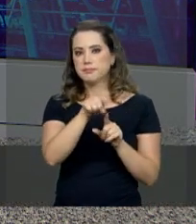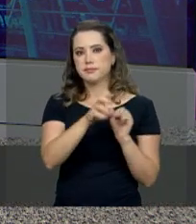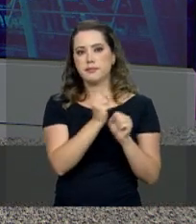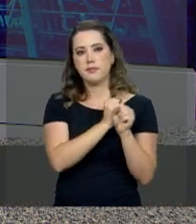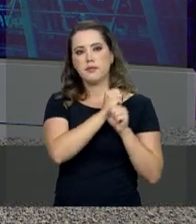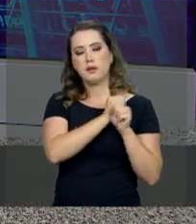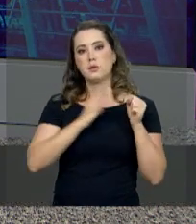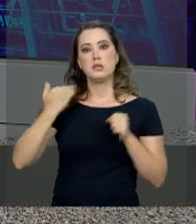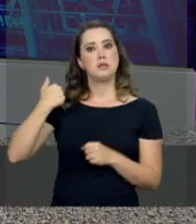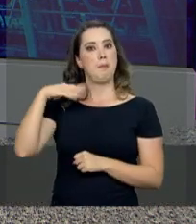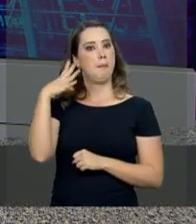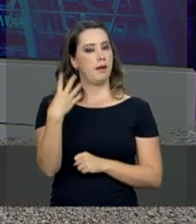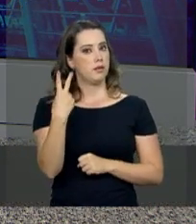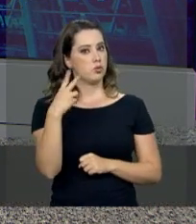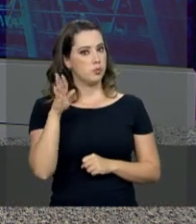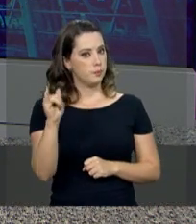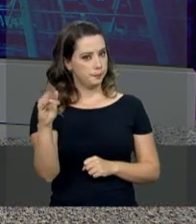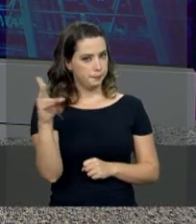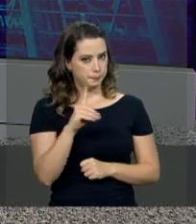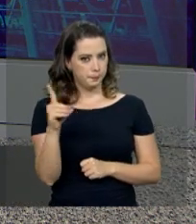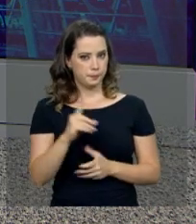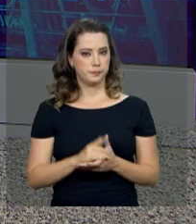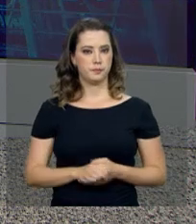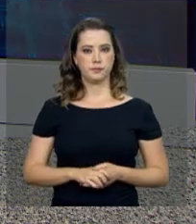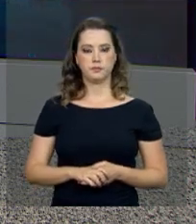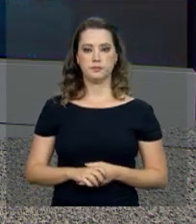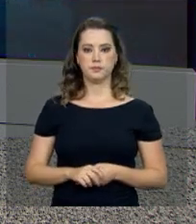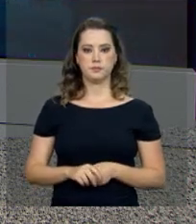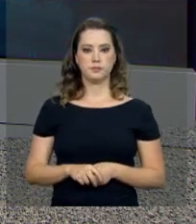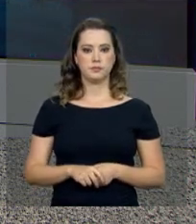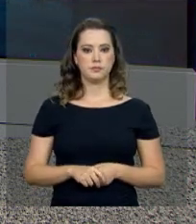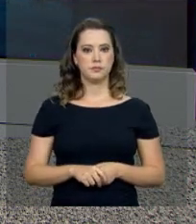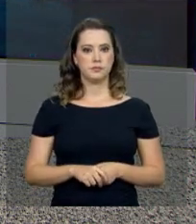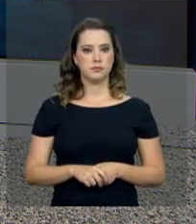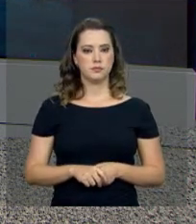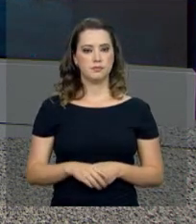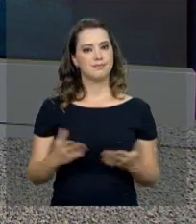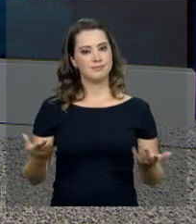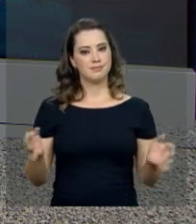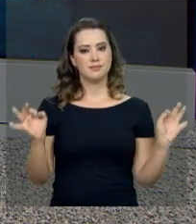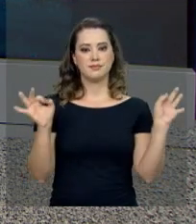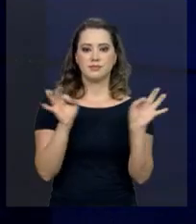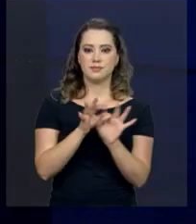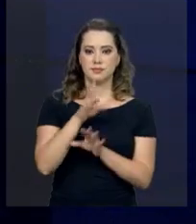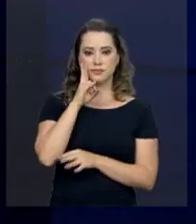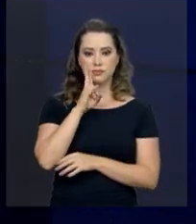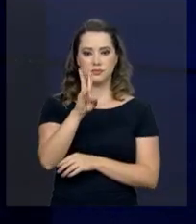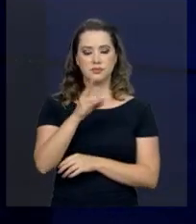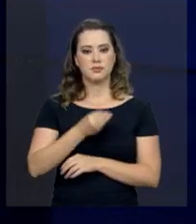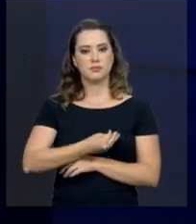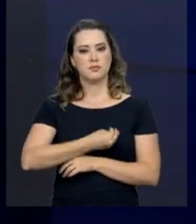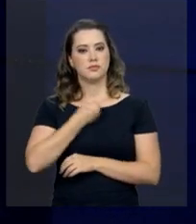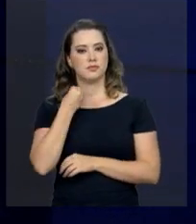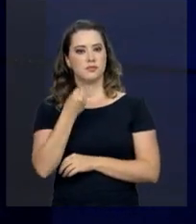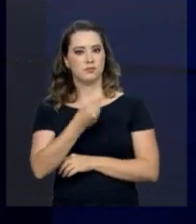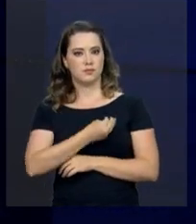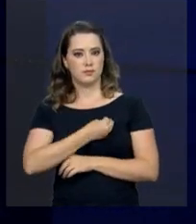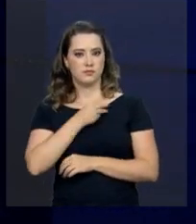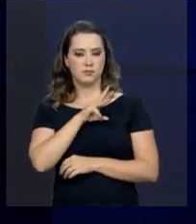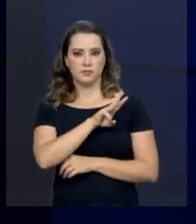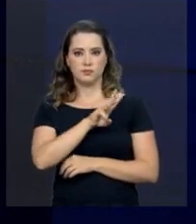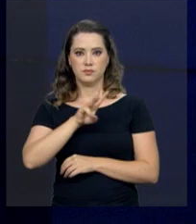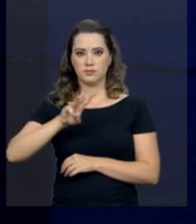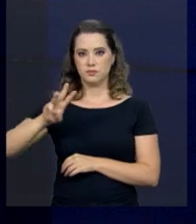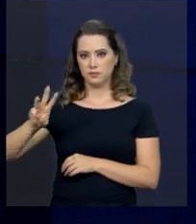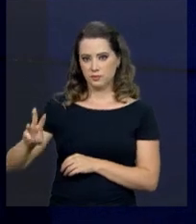ultrapassa os 42 bilhões de dólares. Nós ficamos por aqui. Você acompanha a nossa programação ao vivo